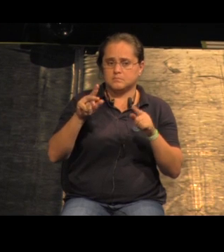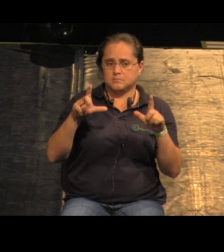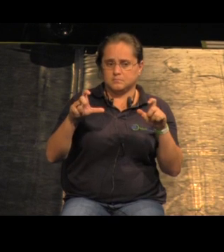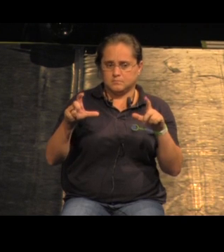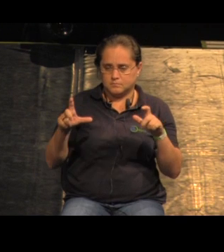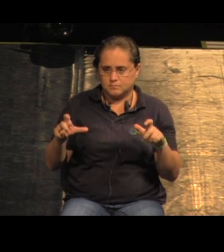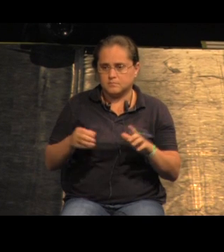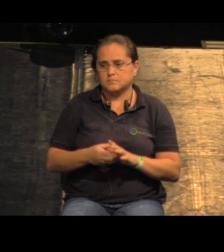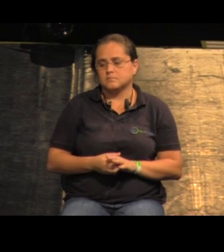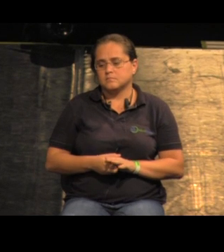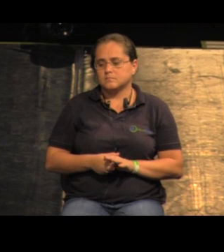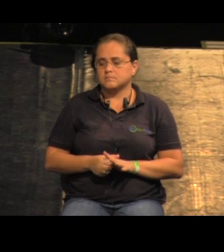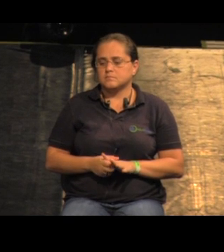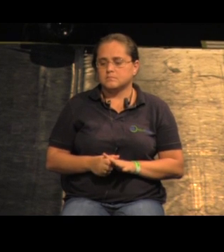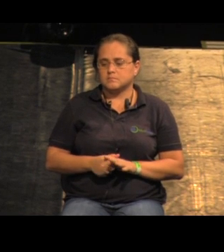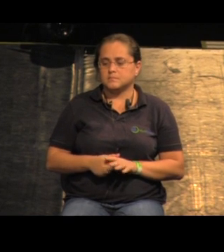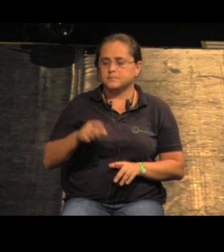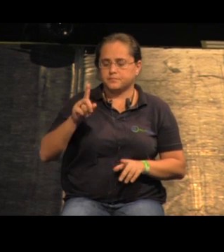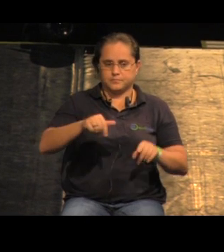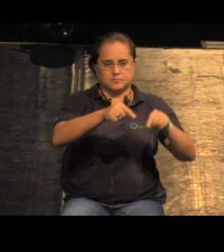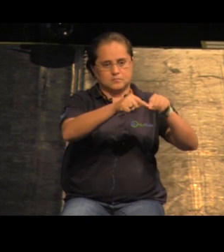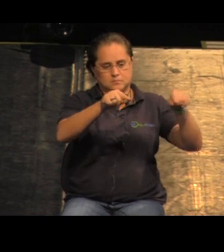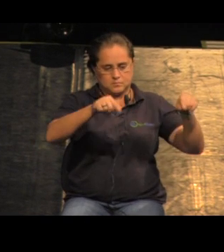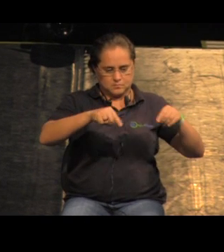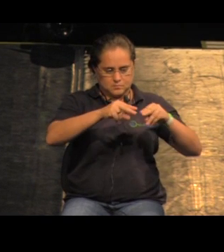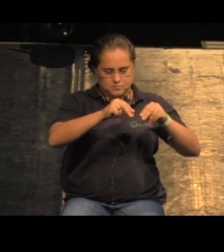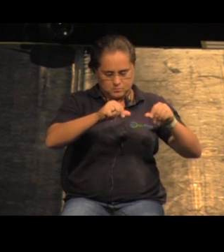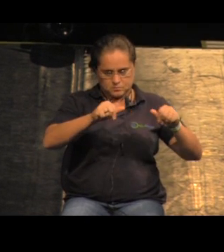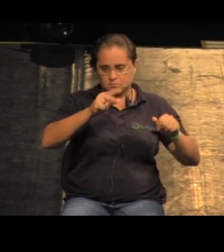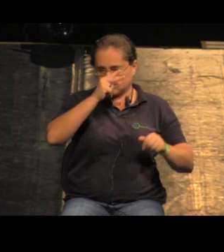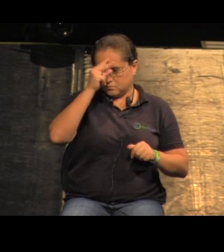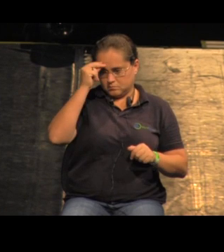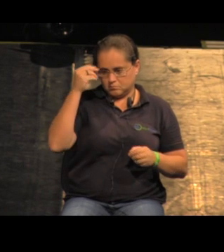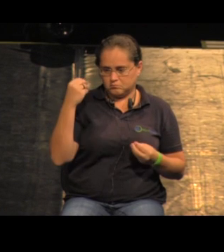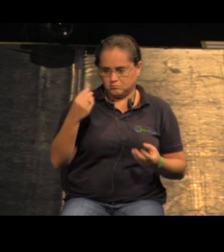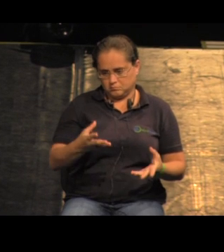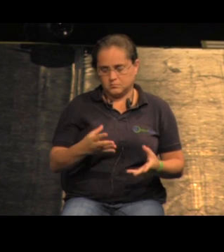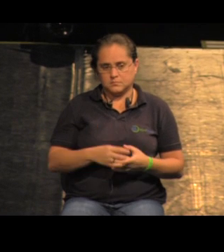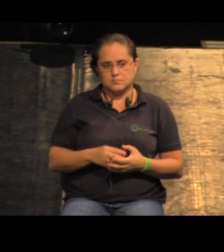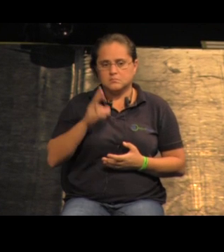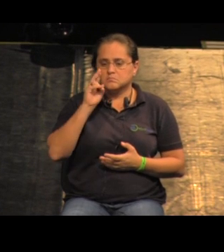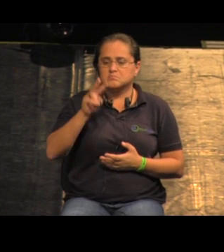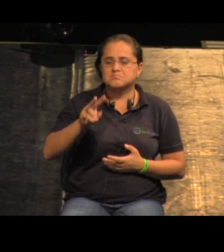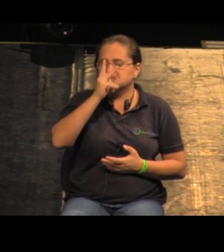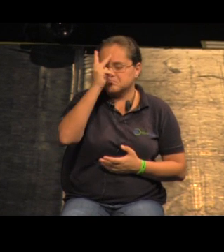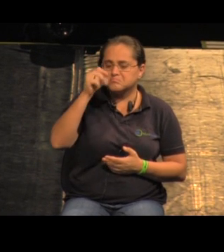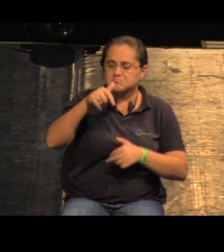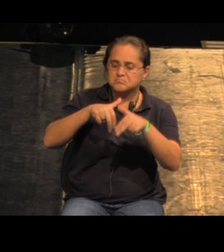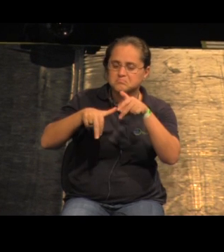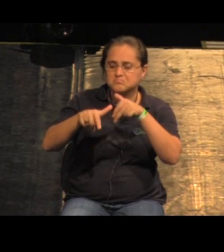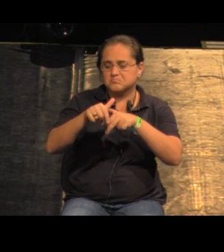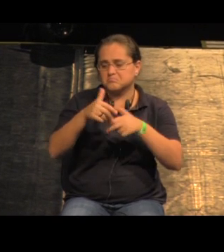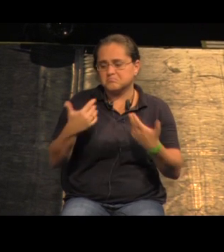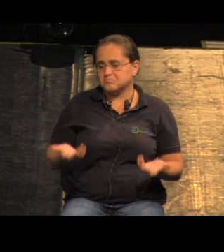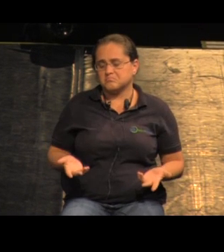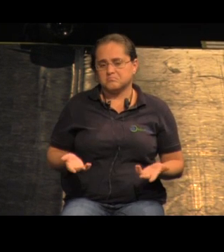Está lá, esse é o terreno que a prefeitura dispunha. Você não vê praticamente gente na rua fora do horário